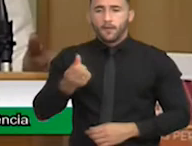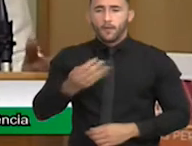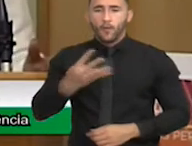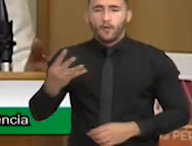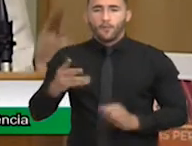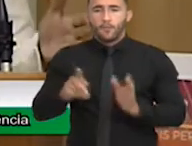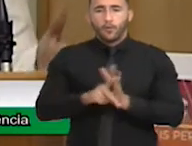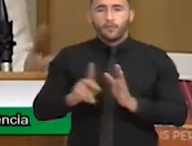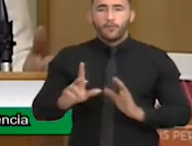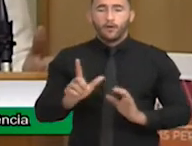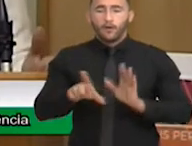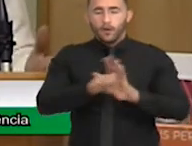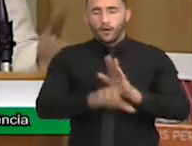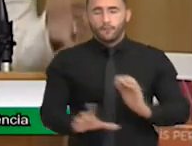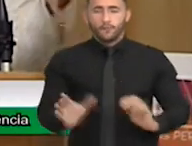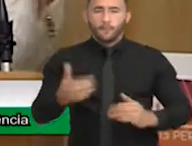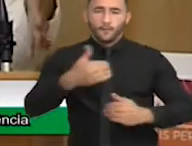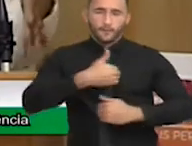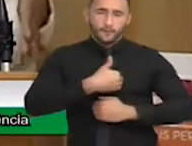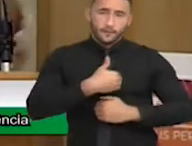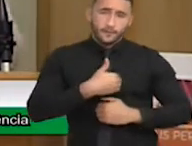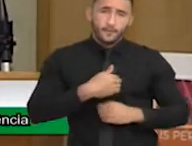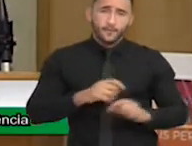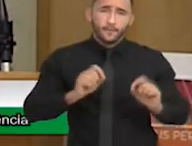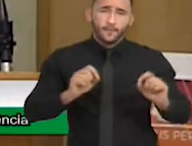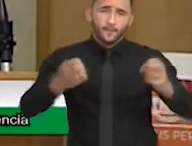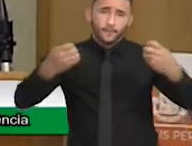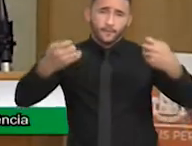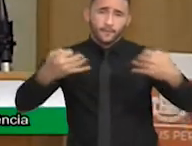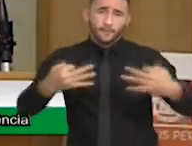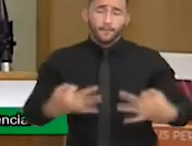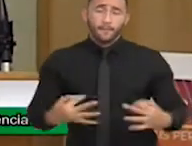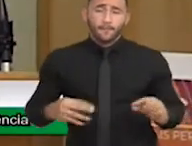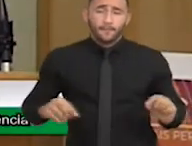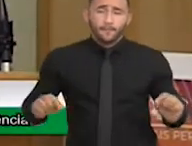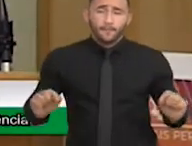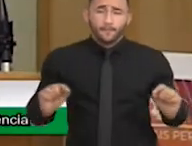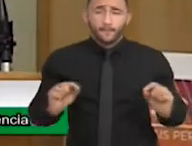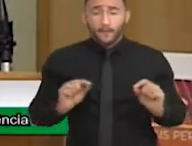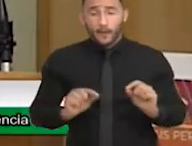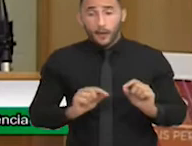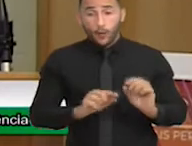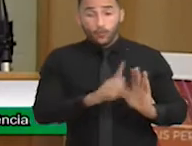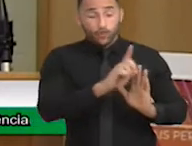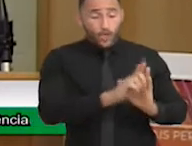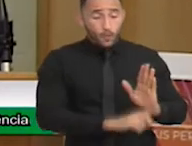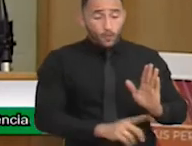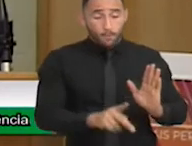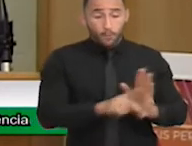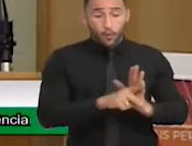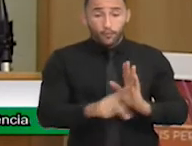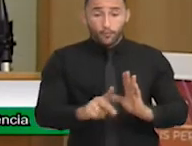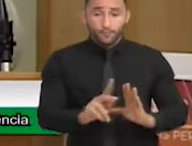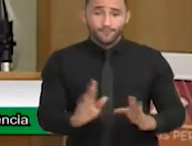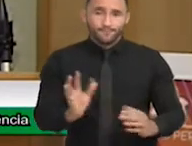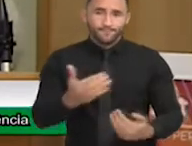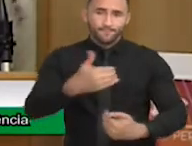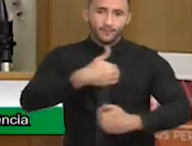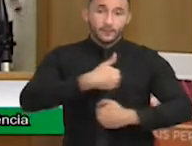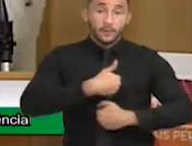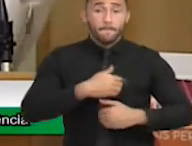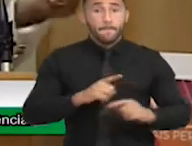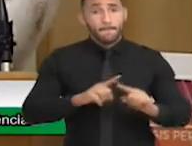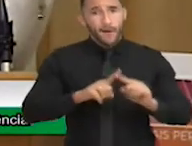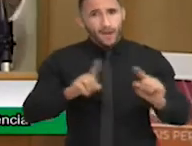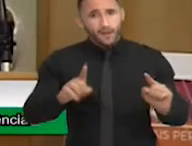que é a lei do autista, lei berenice-piana, que fala que esse é um direito adquirido pelo autista, mas